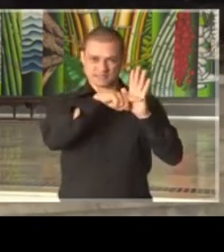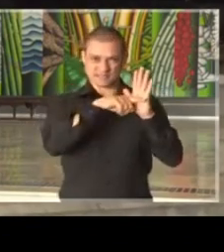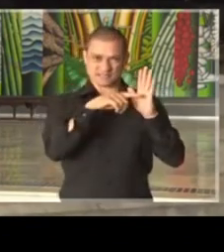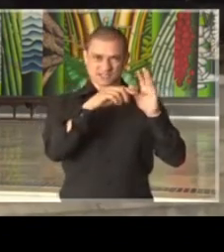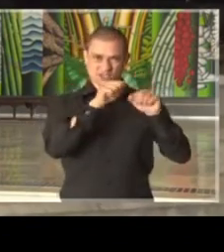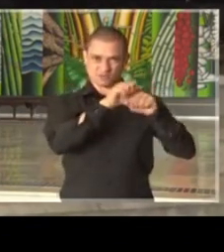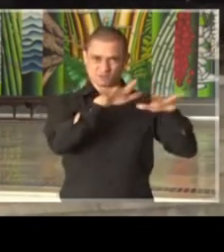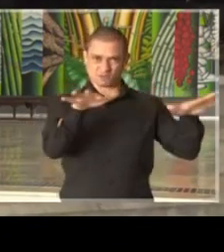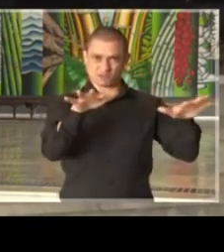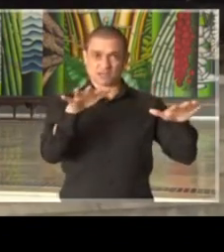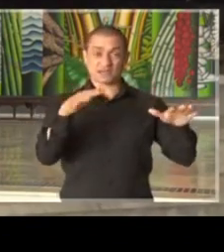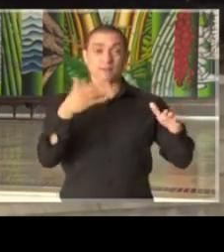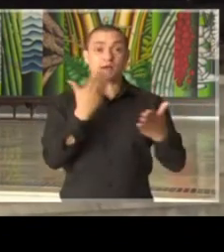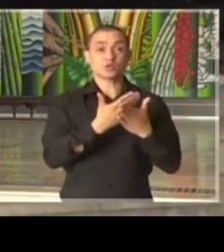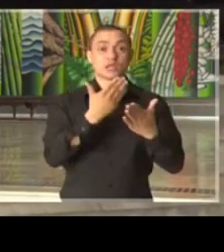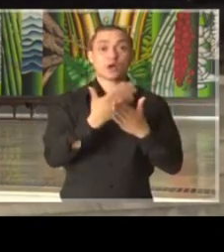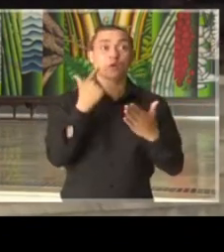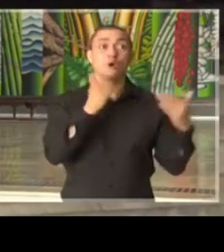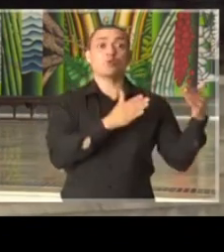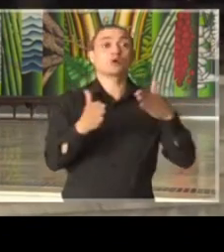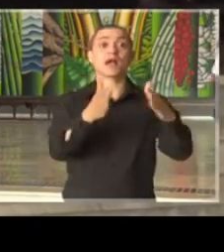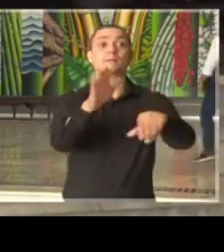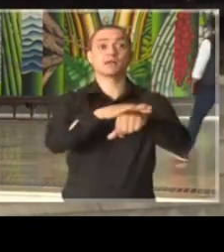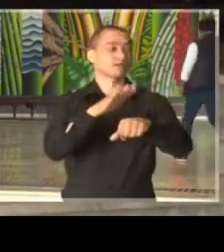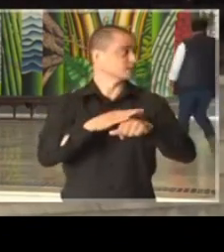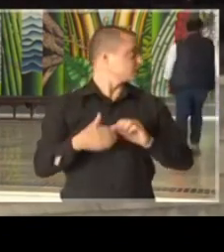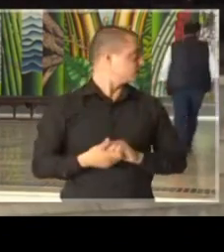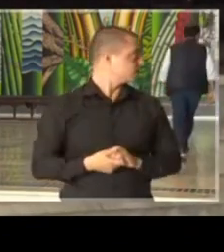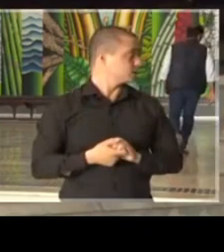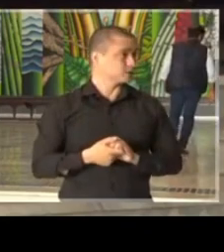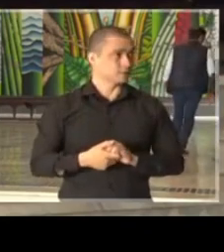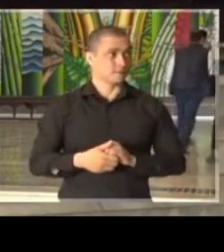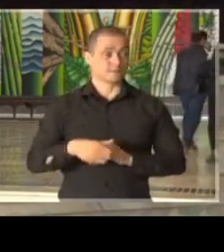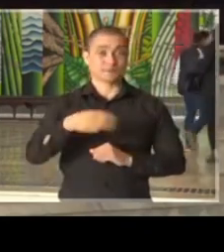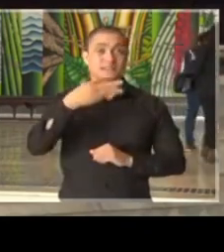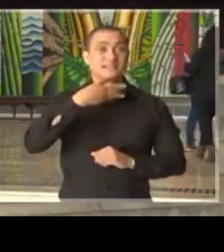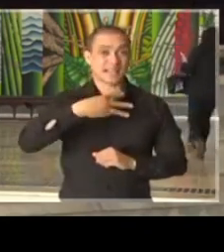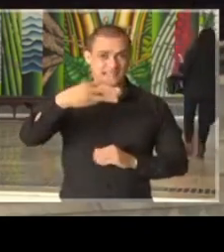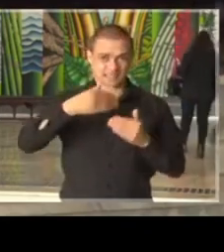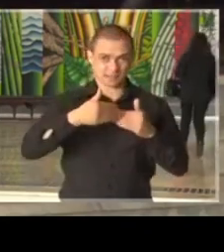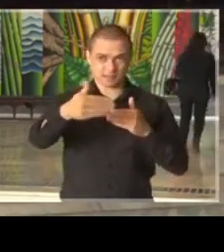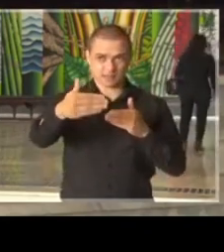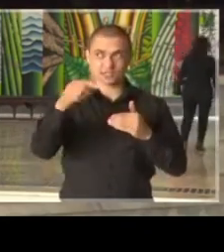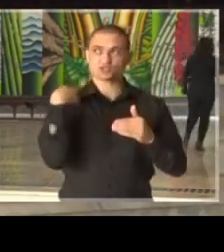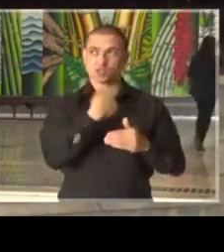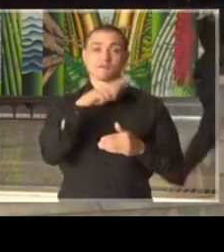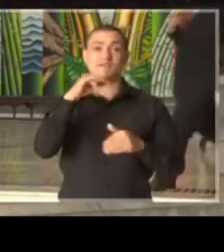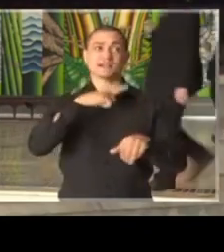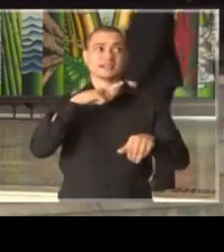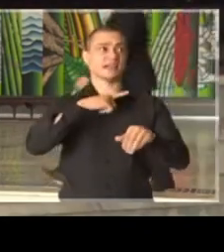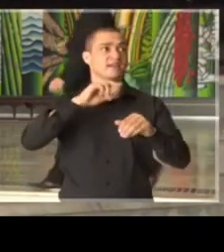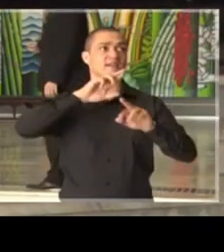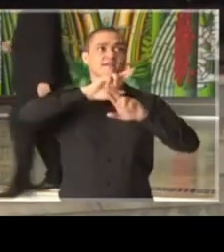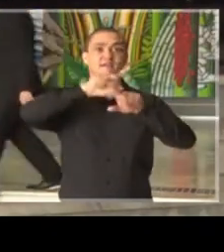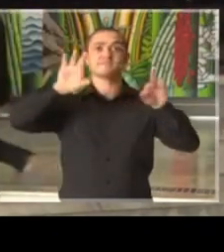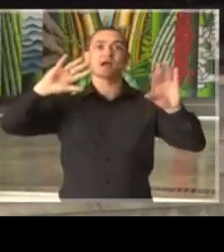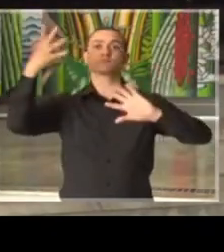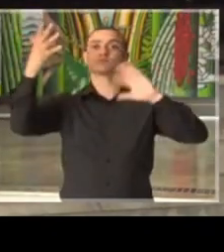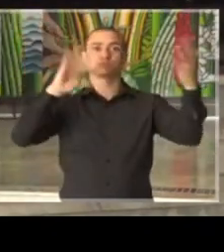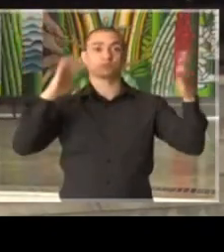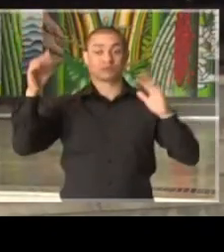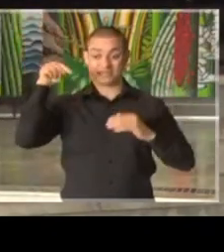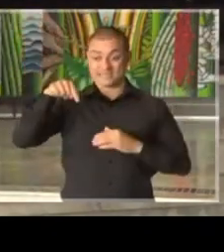norteia os caminhos que estão seguidos. Há três semanas nós anunciamos diversos cenários e esses